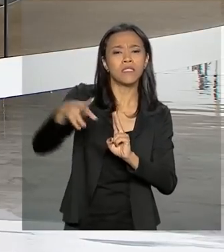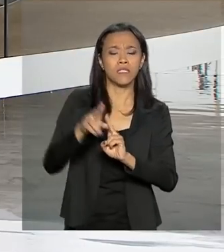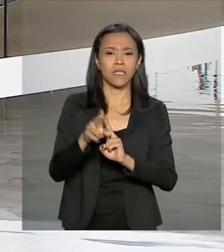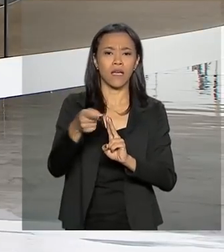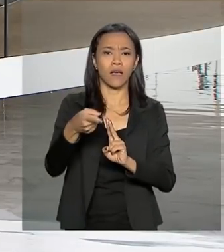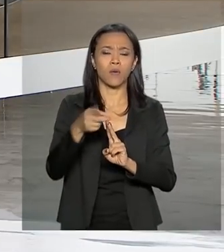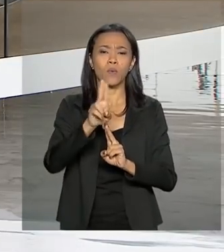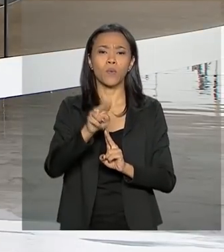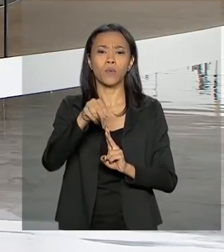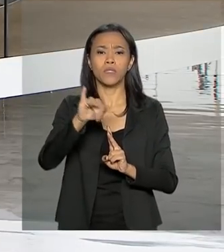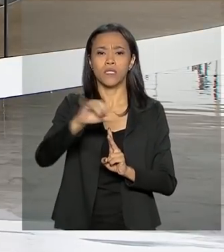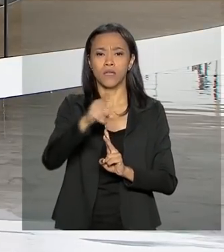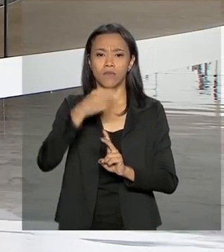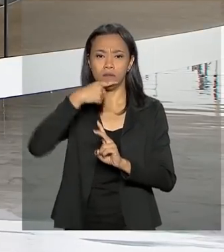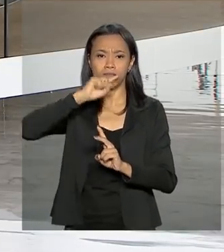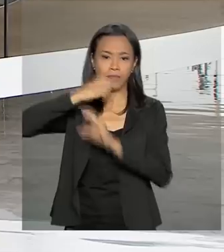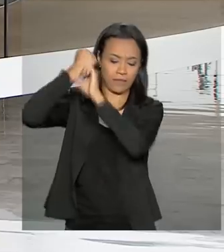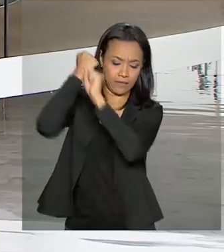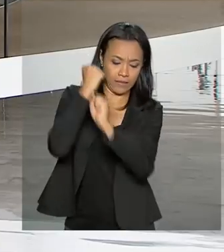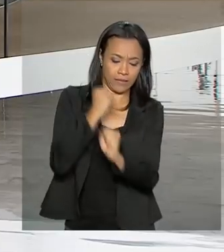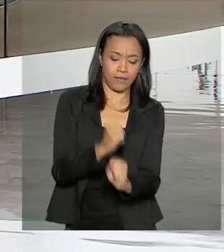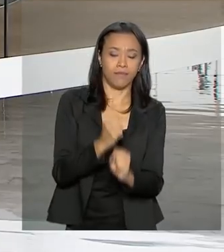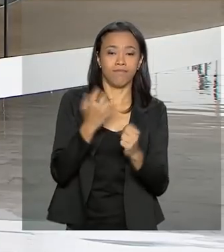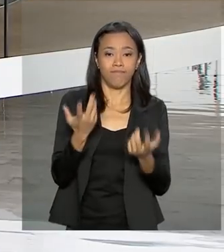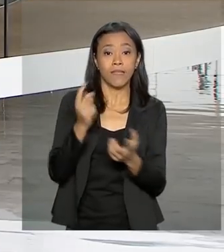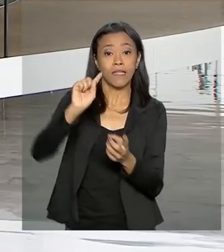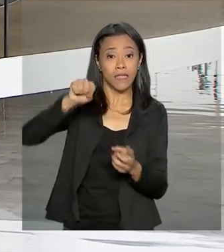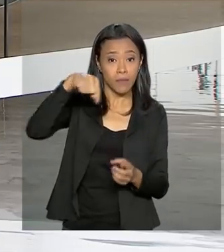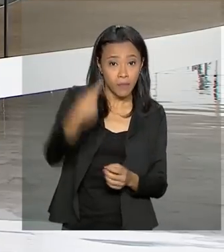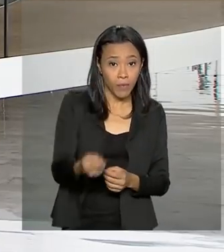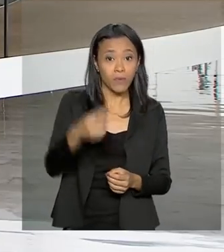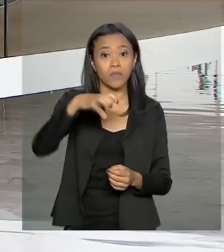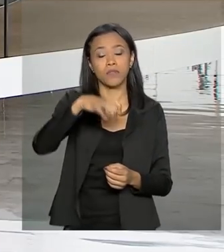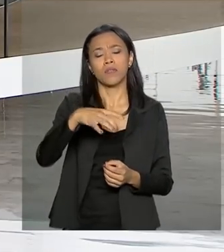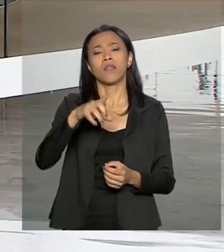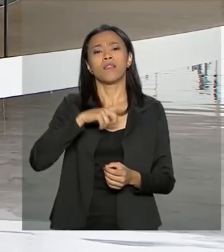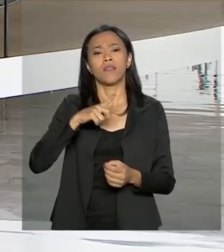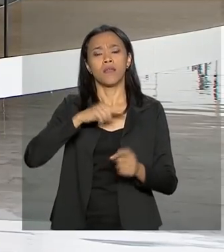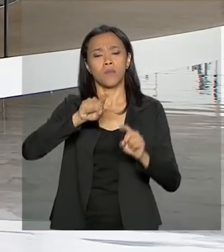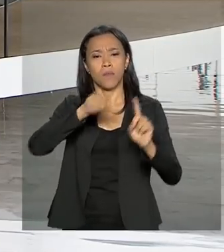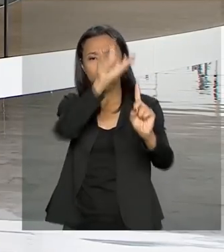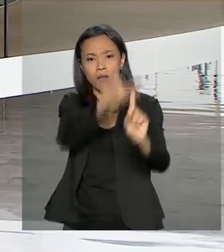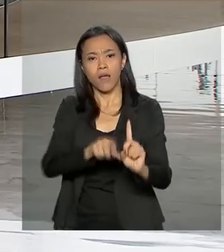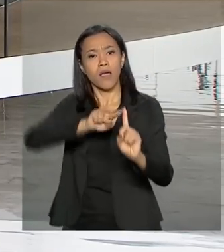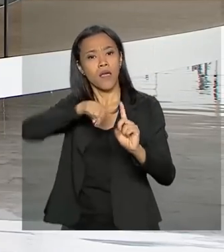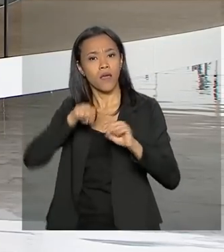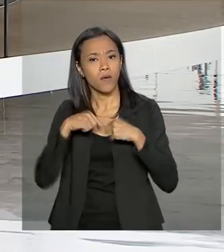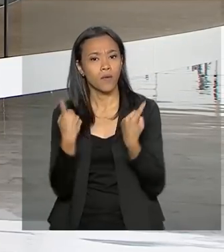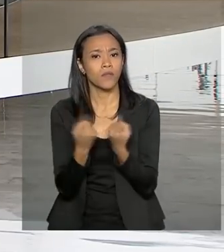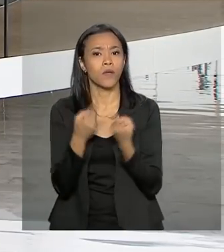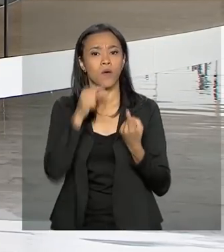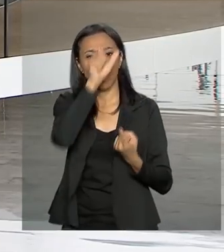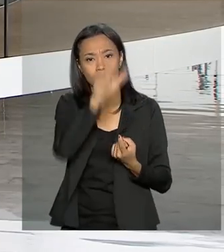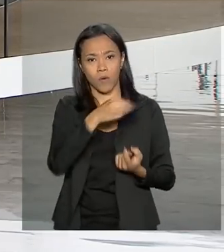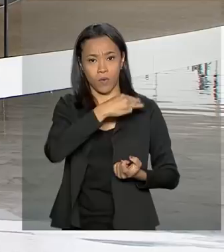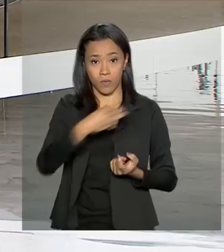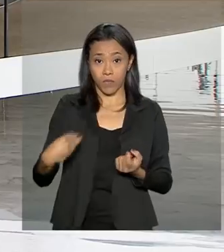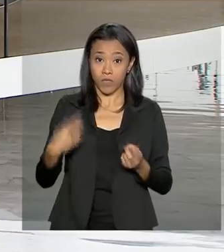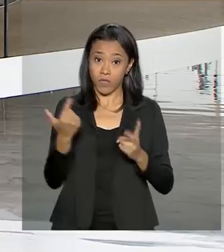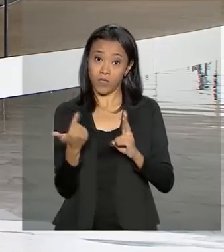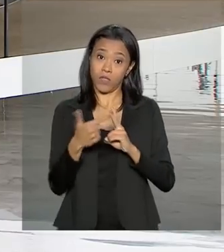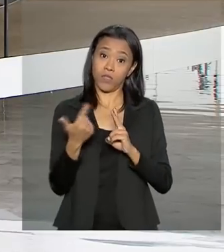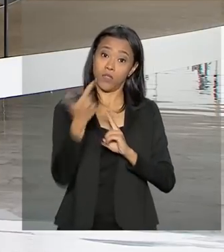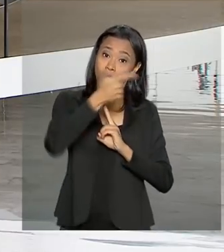Logo mais às 10h30, o encontro é com Ernesto Araújo, ministro das Relações Exteriores e Yossi Shelley,